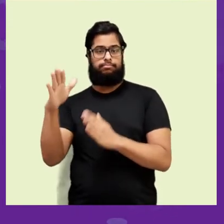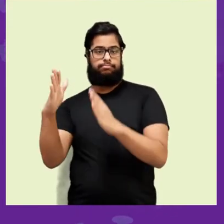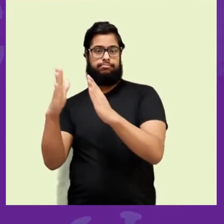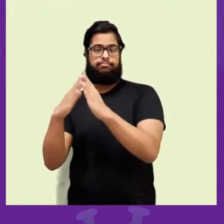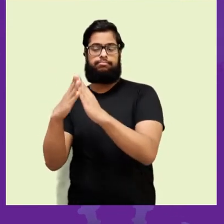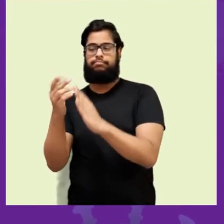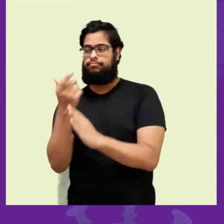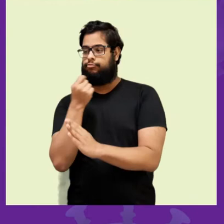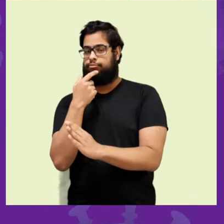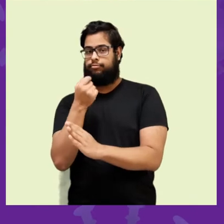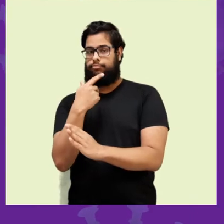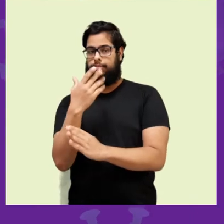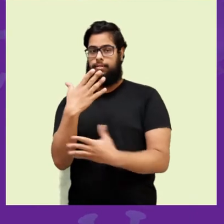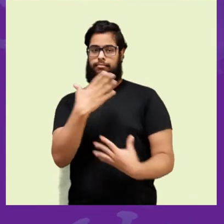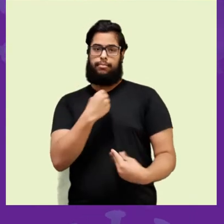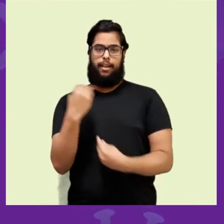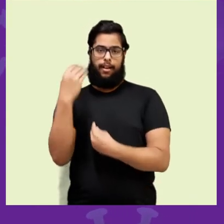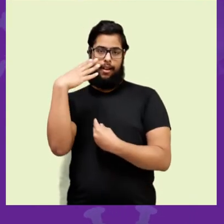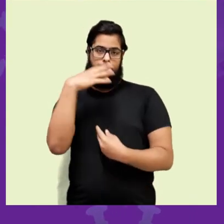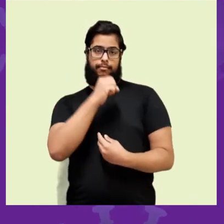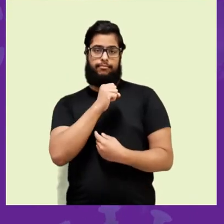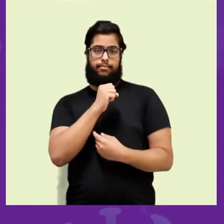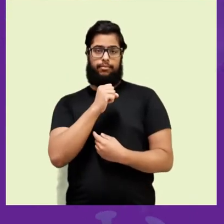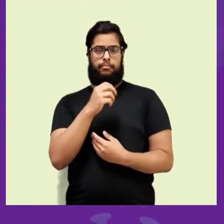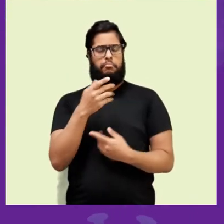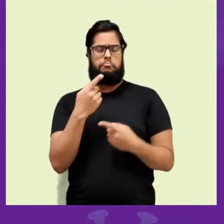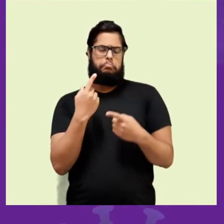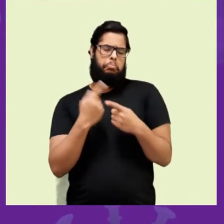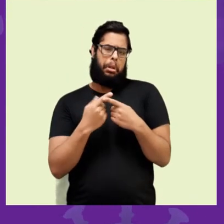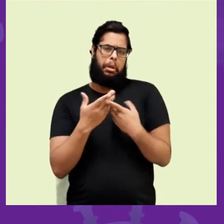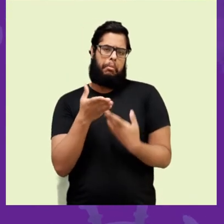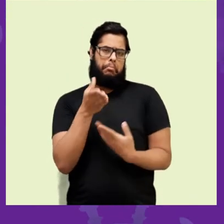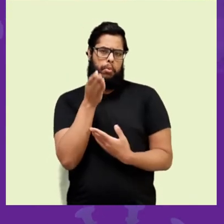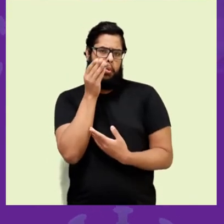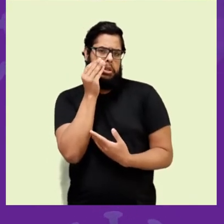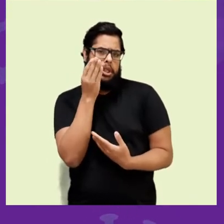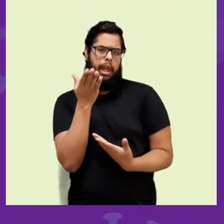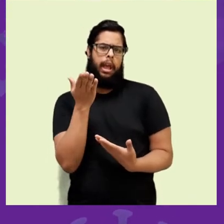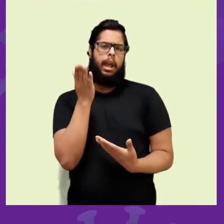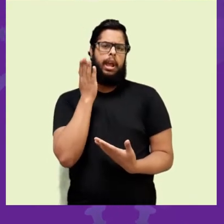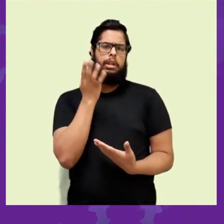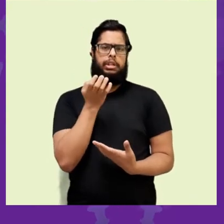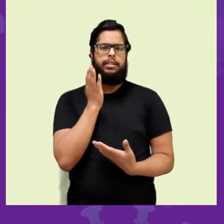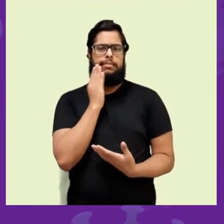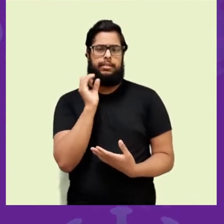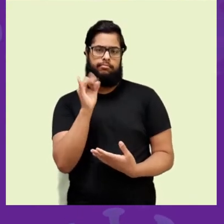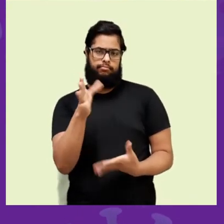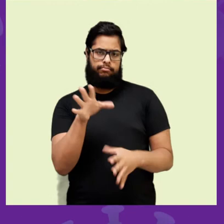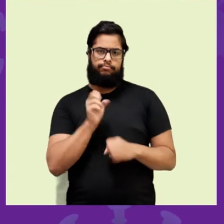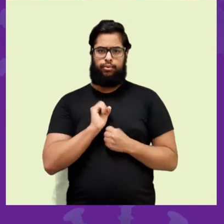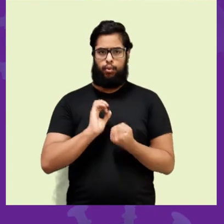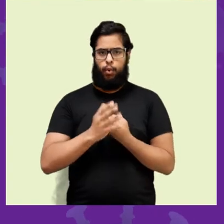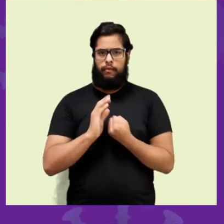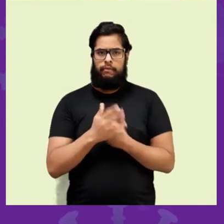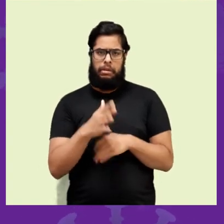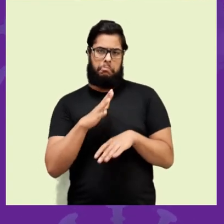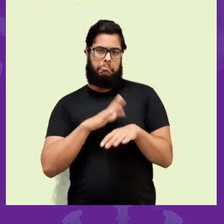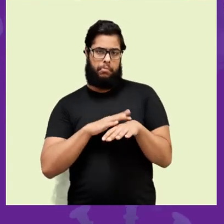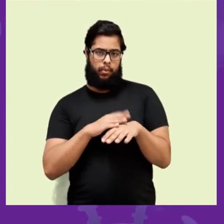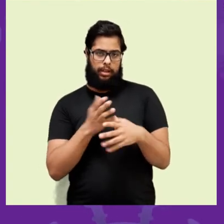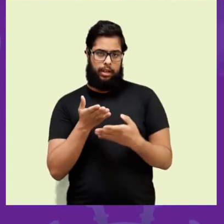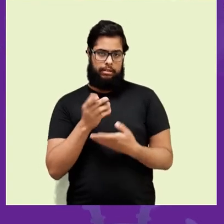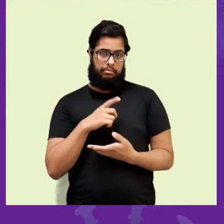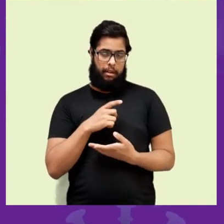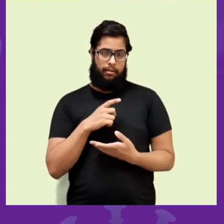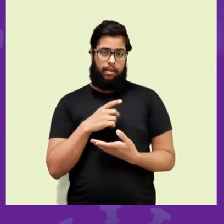exames em farmácia de maneira desproposital, quase que por uma curiosidade sem uma orientação médica adequada